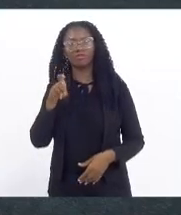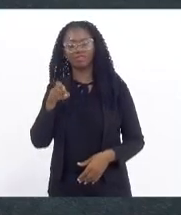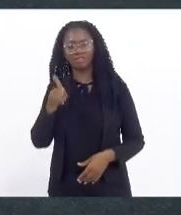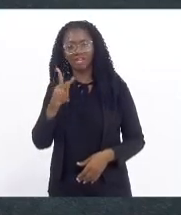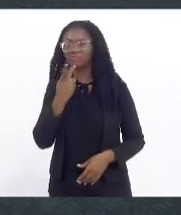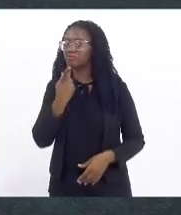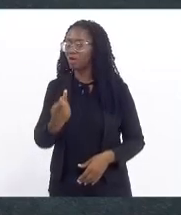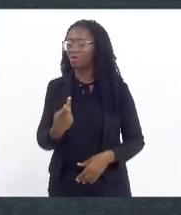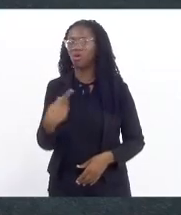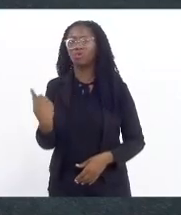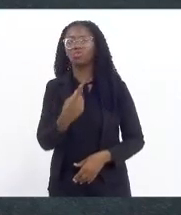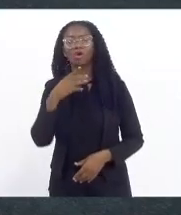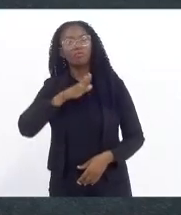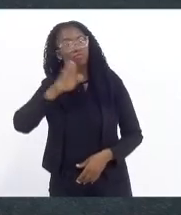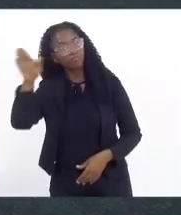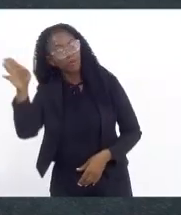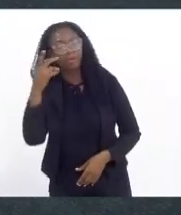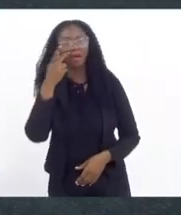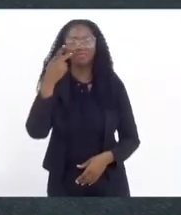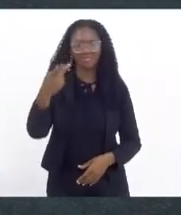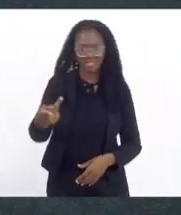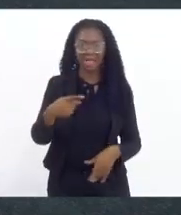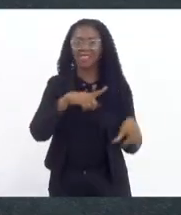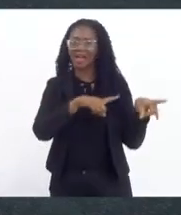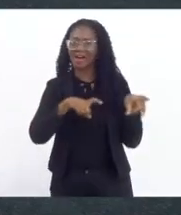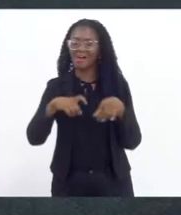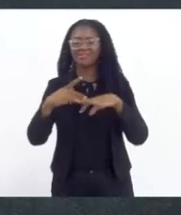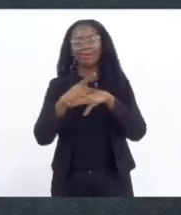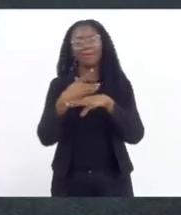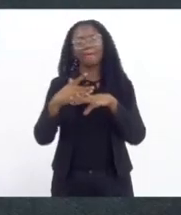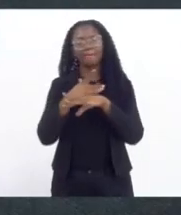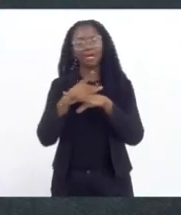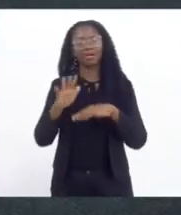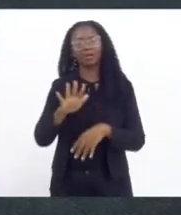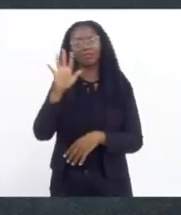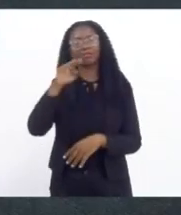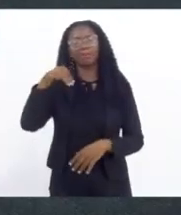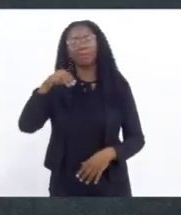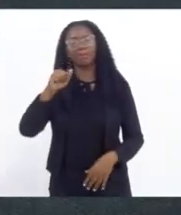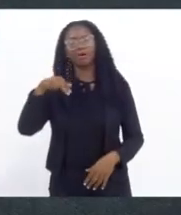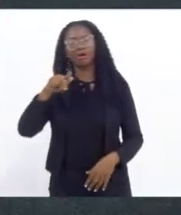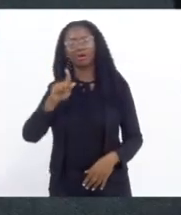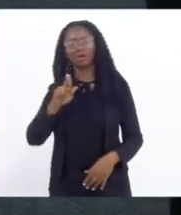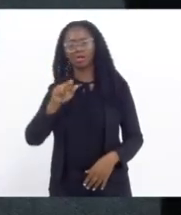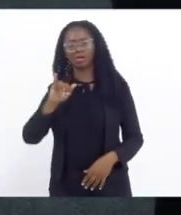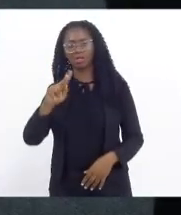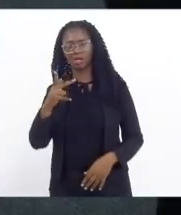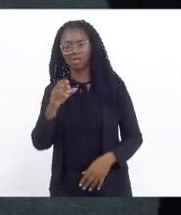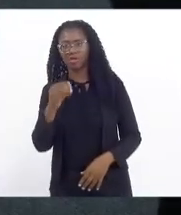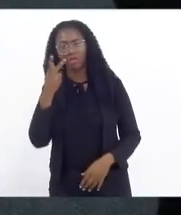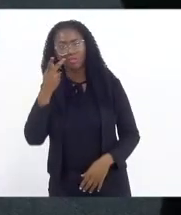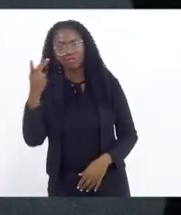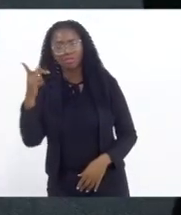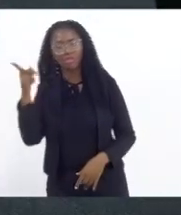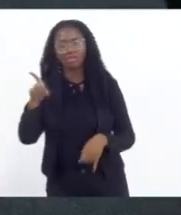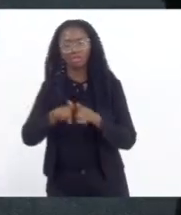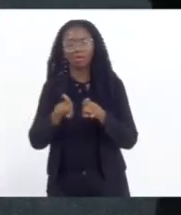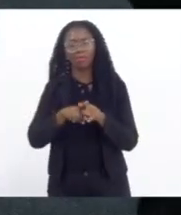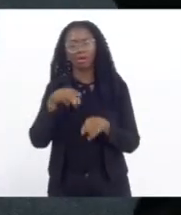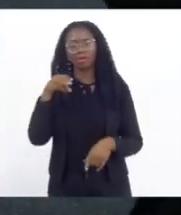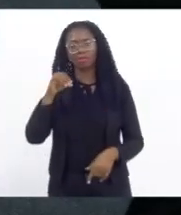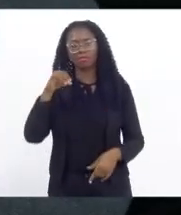fizemos uma visita à Horta Urbana de Manguinhos e essa visita que Mônica Francisco também